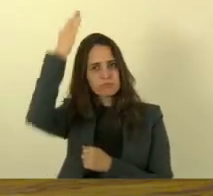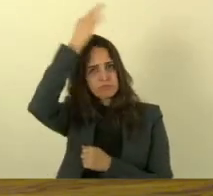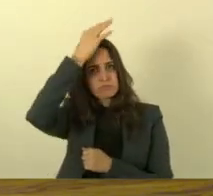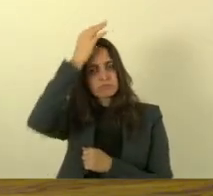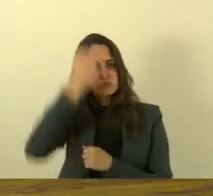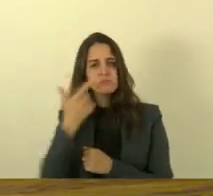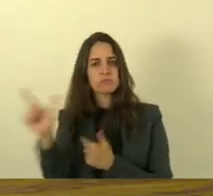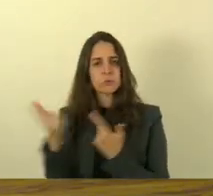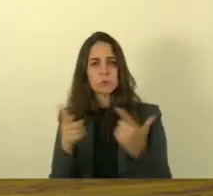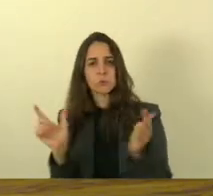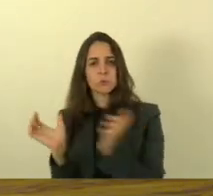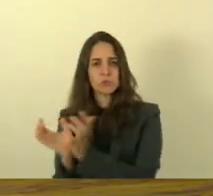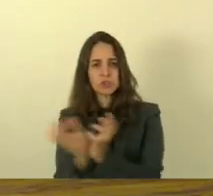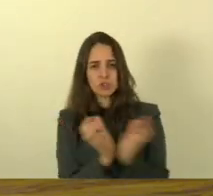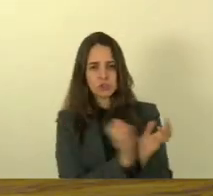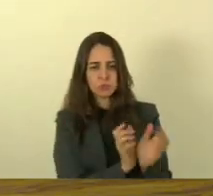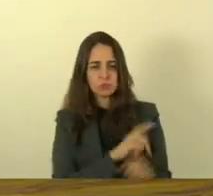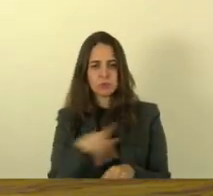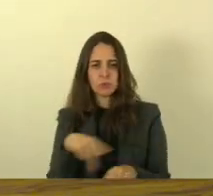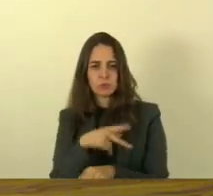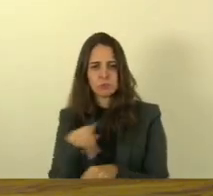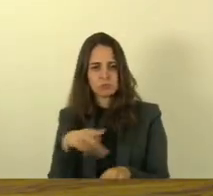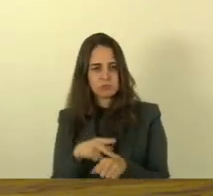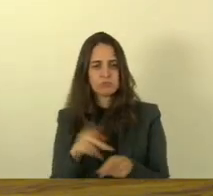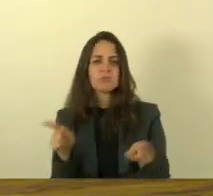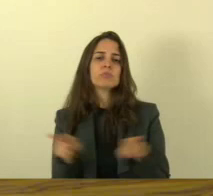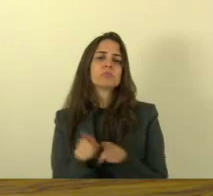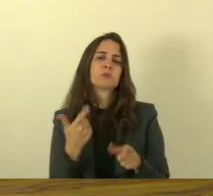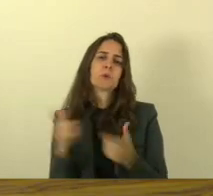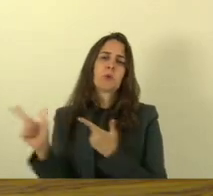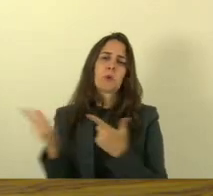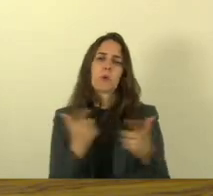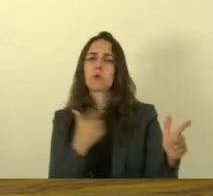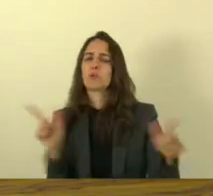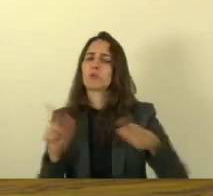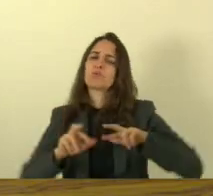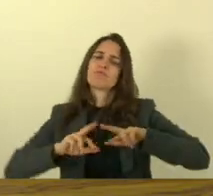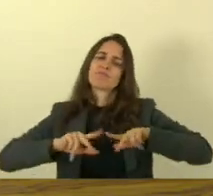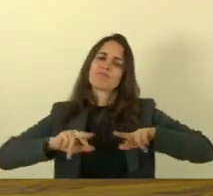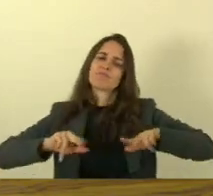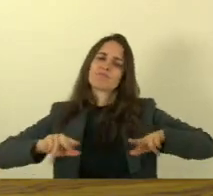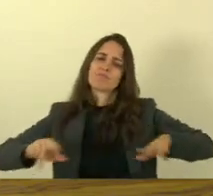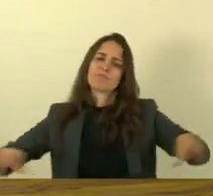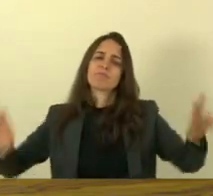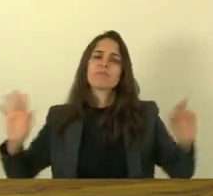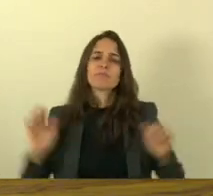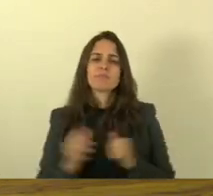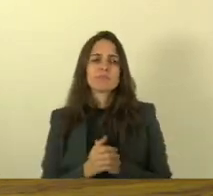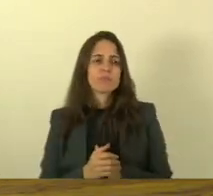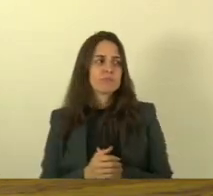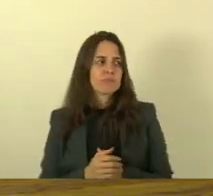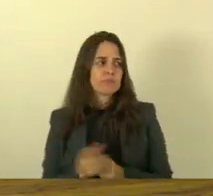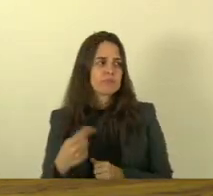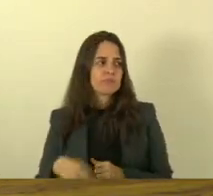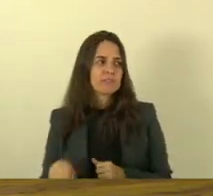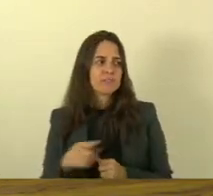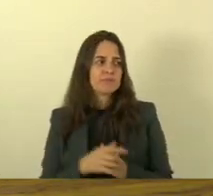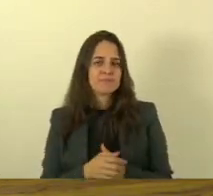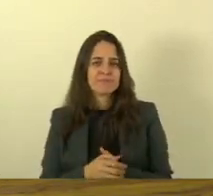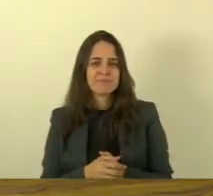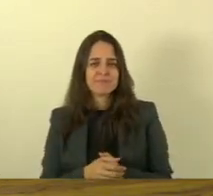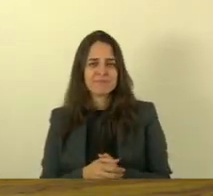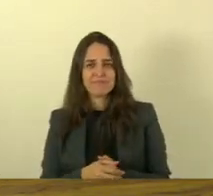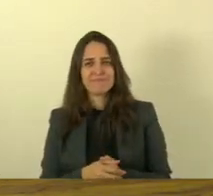vários times do país e tantos tantos outros puderam ser revelados como Sávio